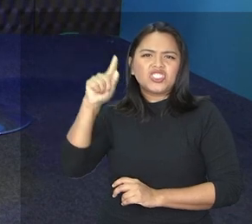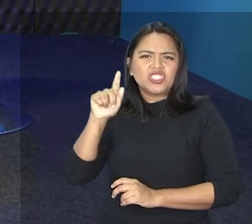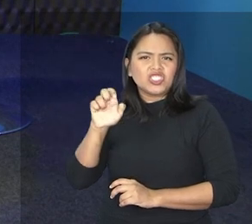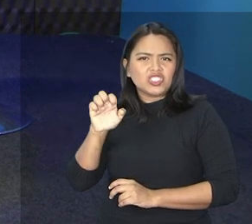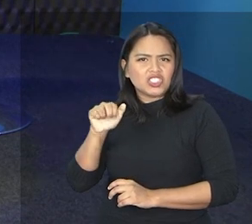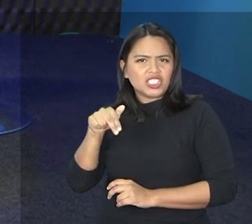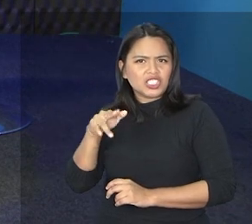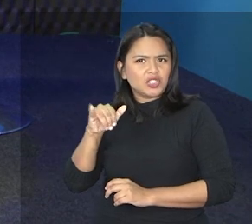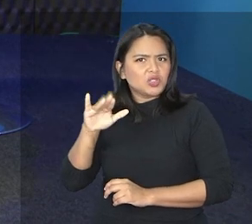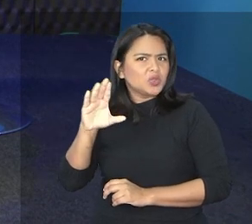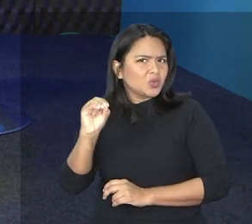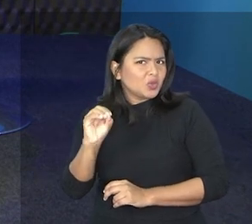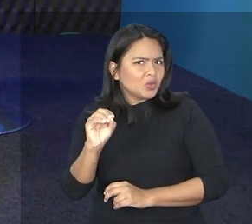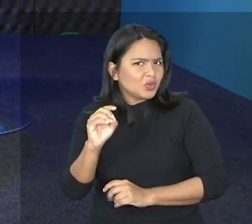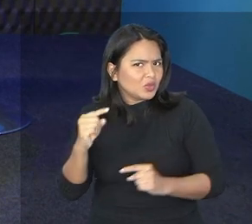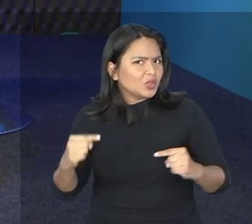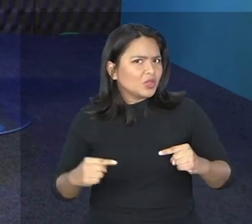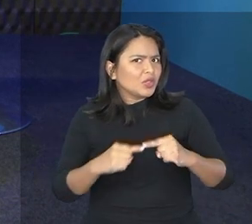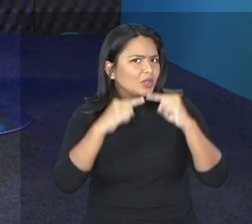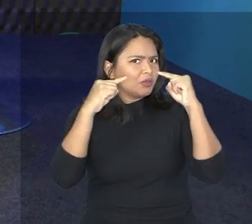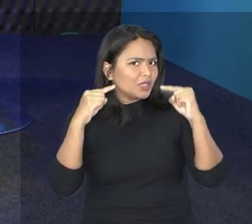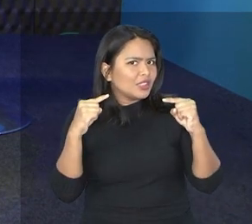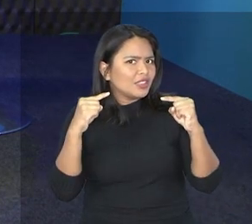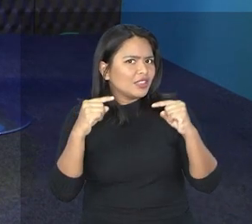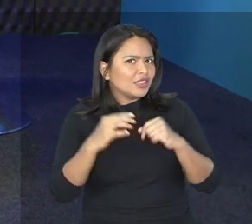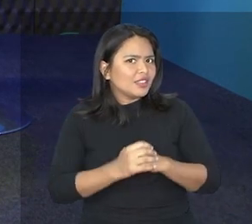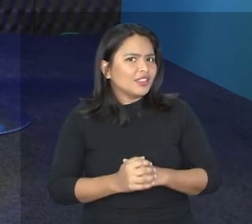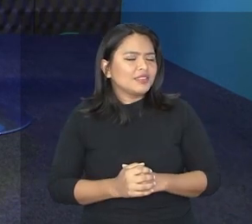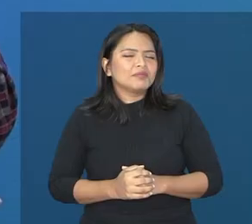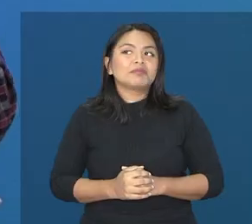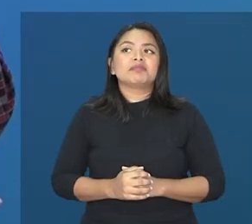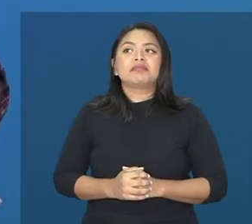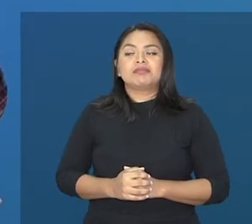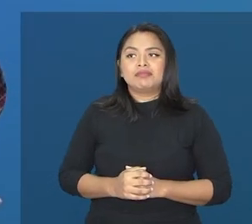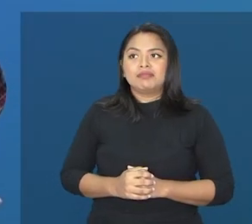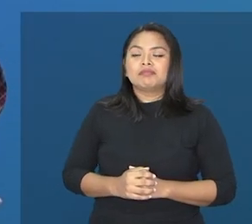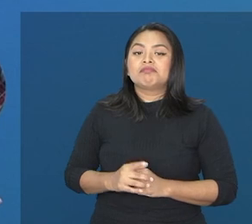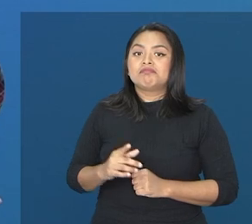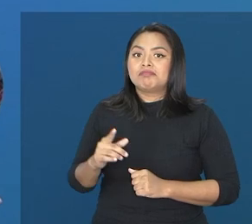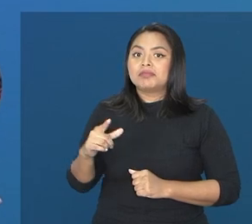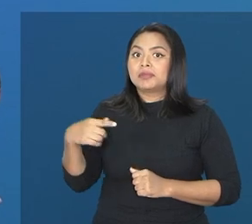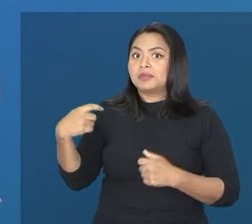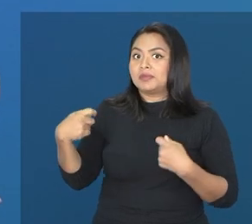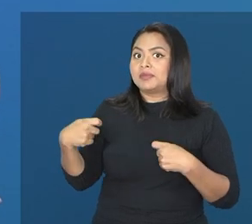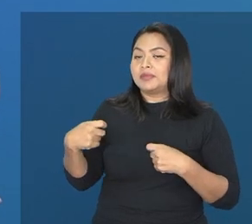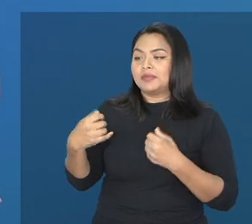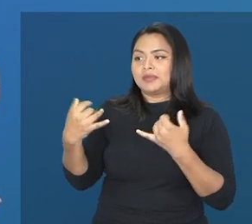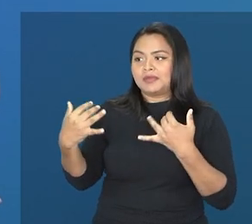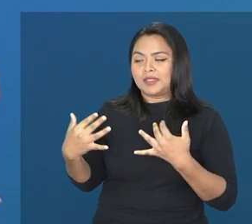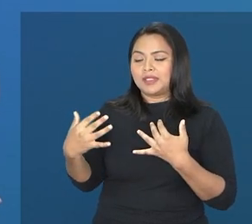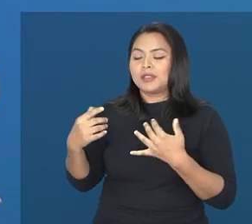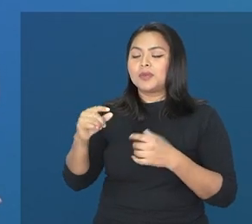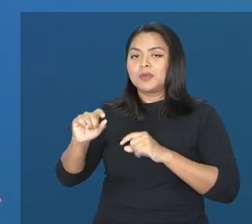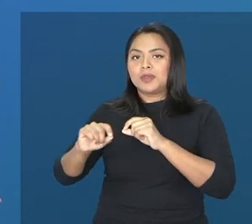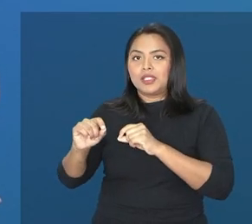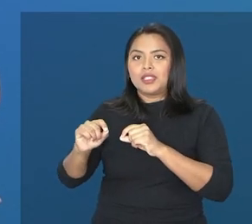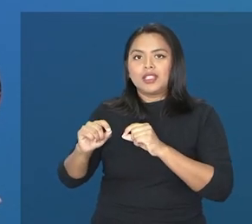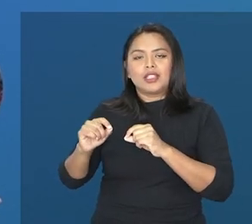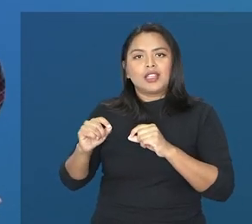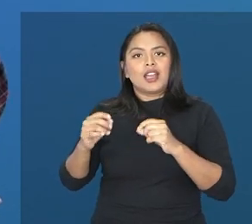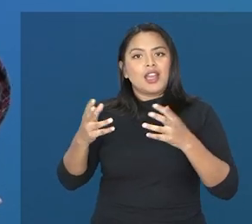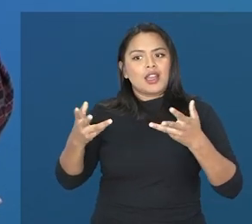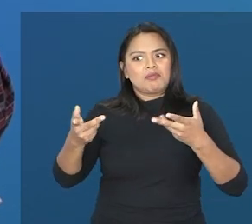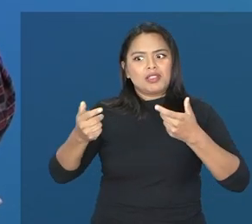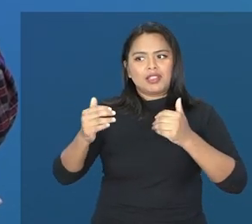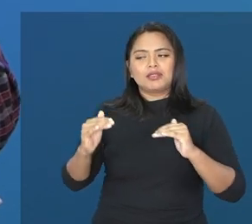superdotação. Mas antes de falar de gênero, preciso falar de uma outra terminologia, que é das altas habilidades.